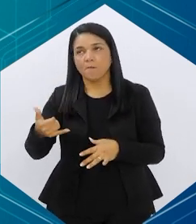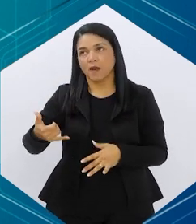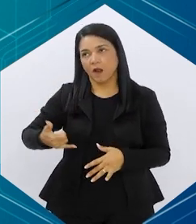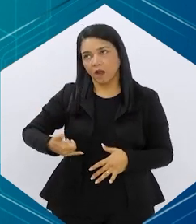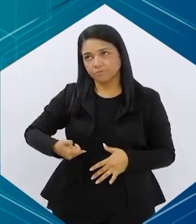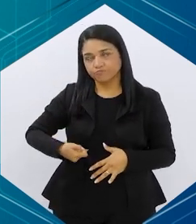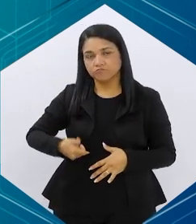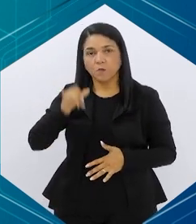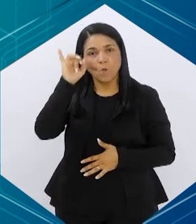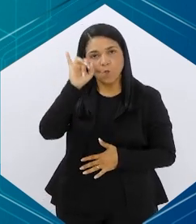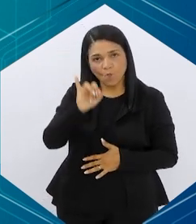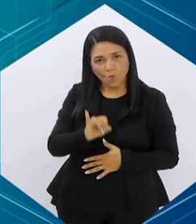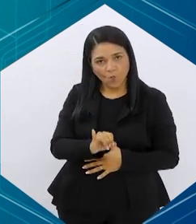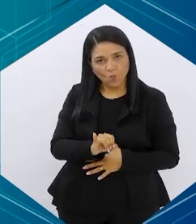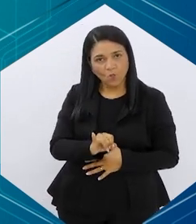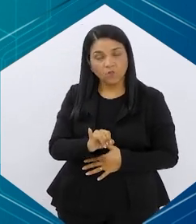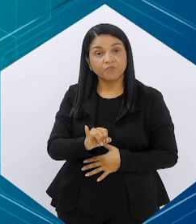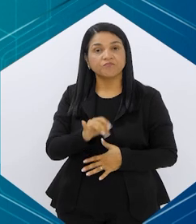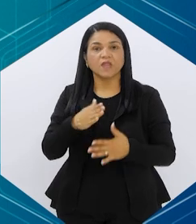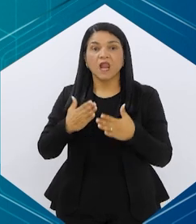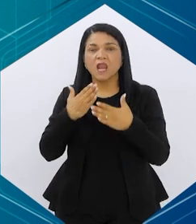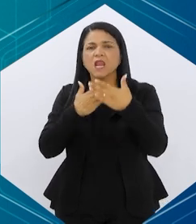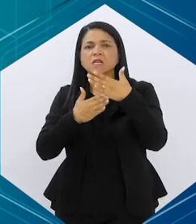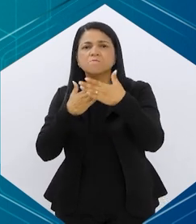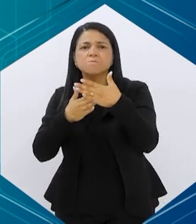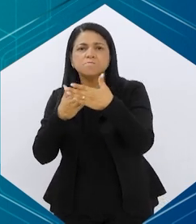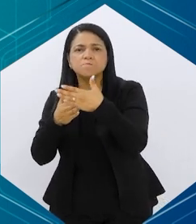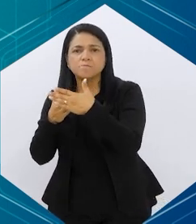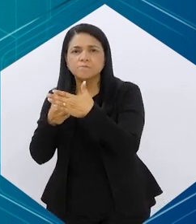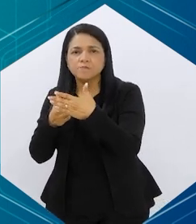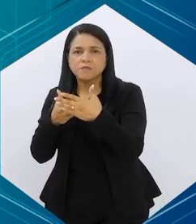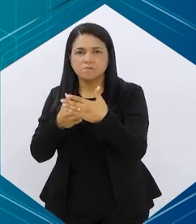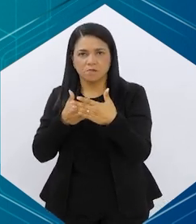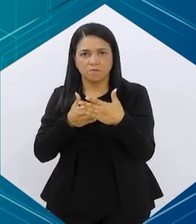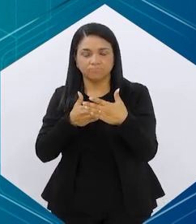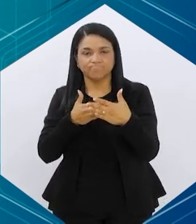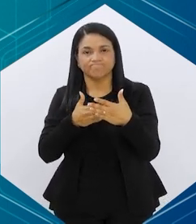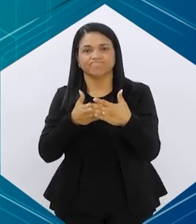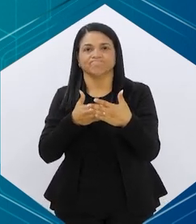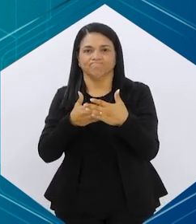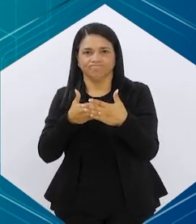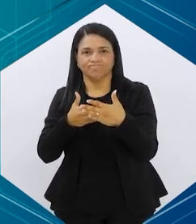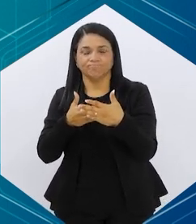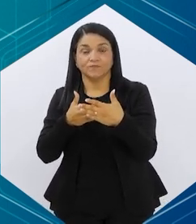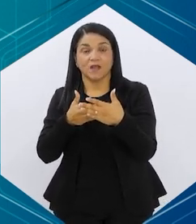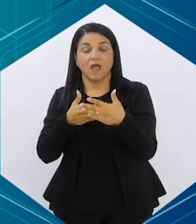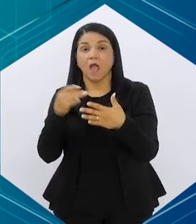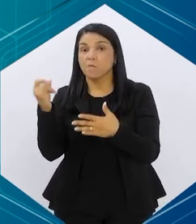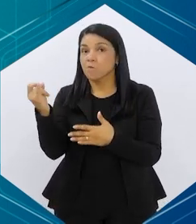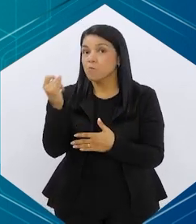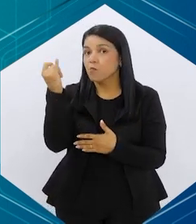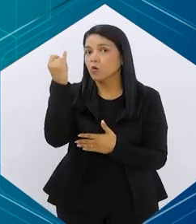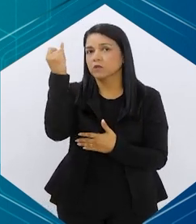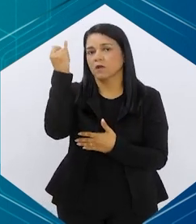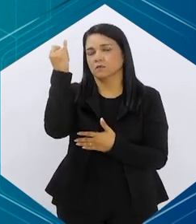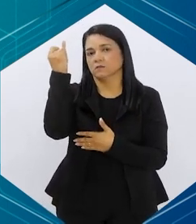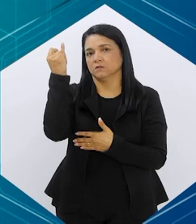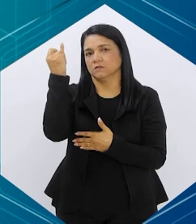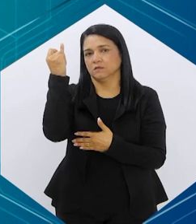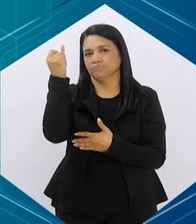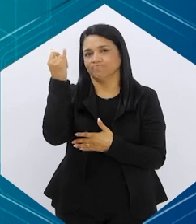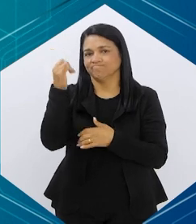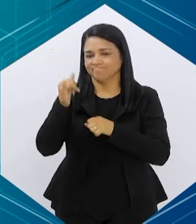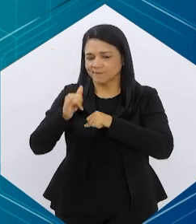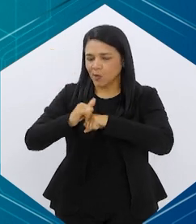canetas para emagrecimento, eu acho que limitam um pouco, né, em relação à magnitude, né, A amplitude